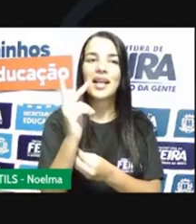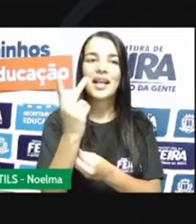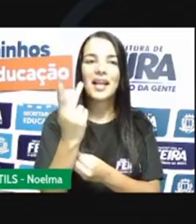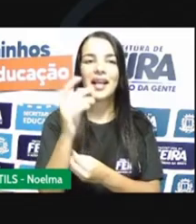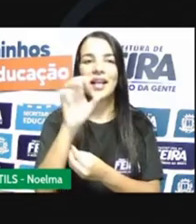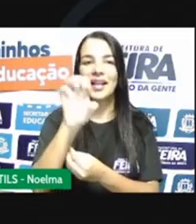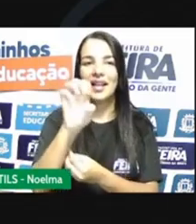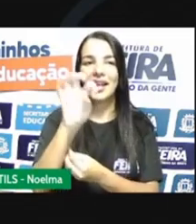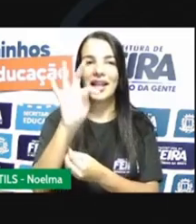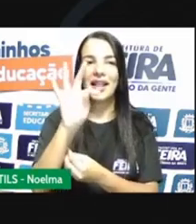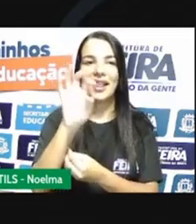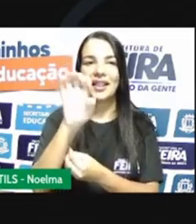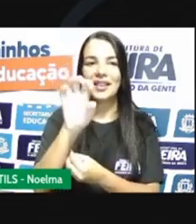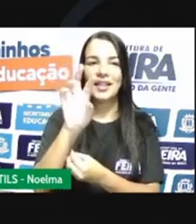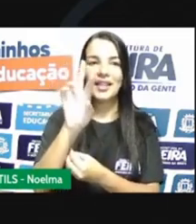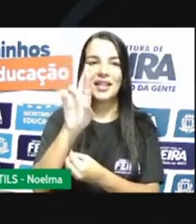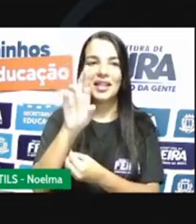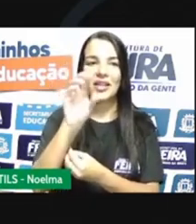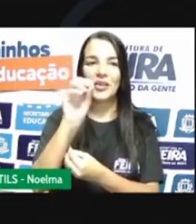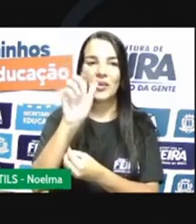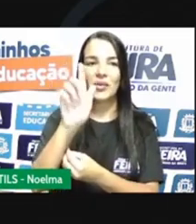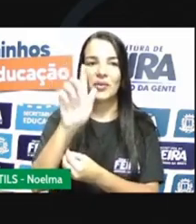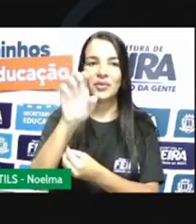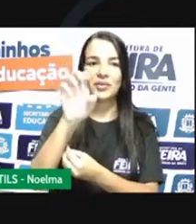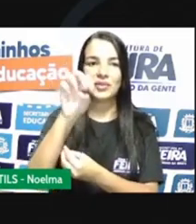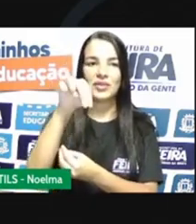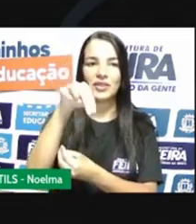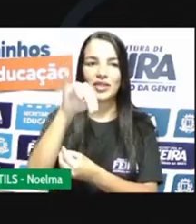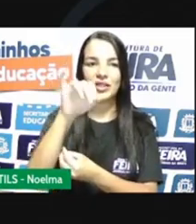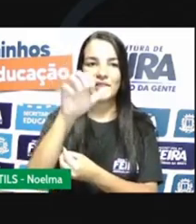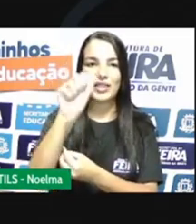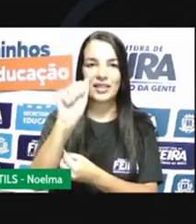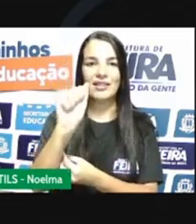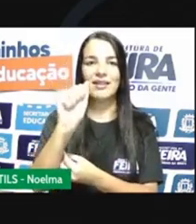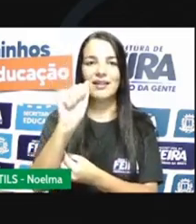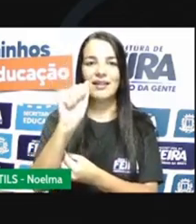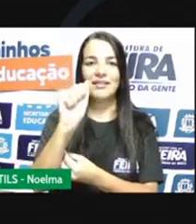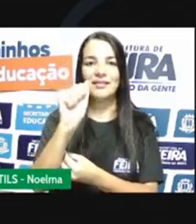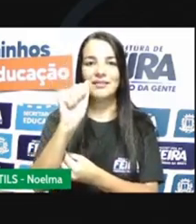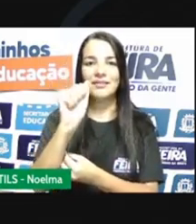Heterogênea. Então, vamos lá. Substância heterogênea.